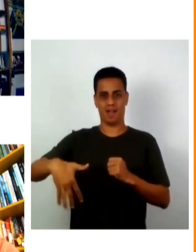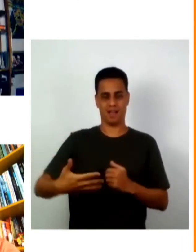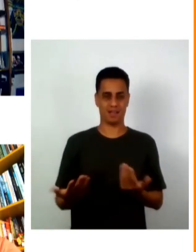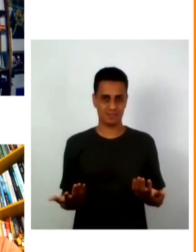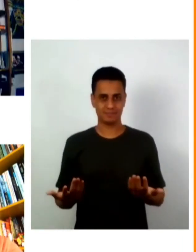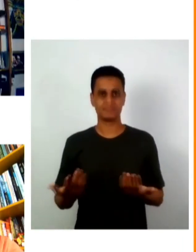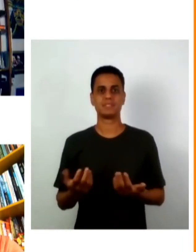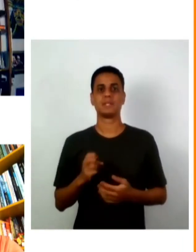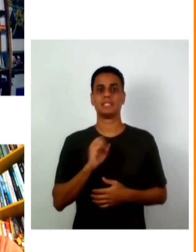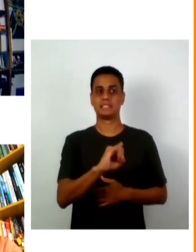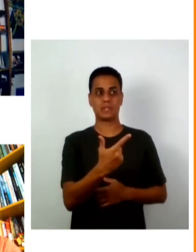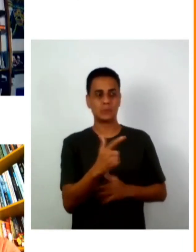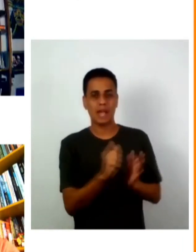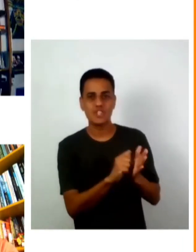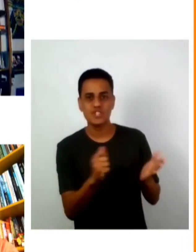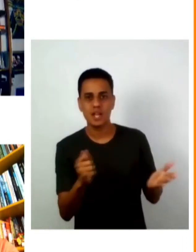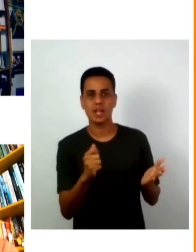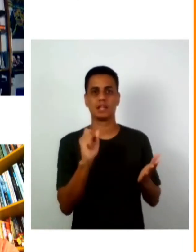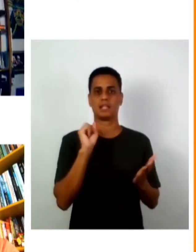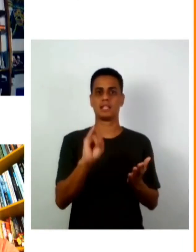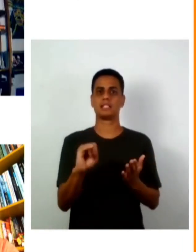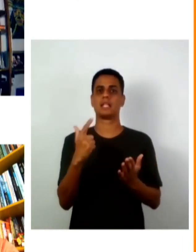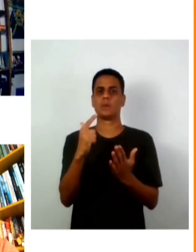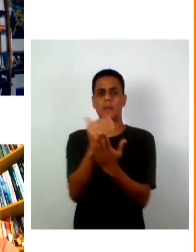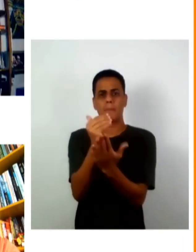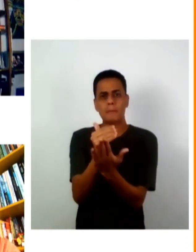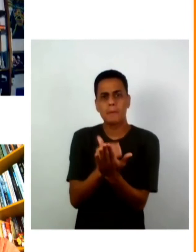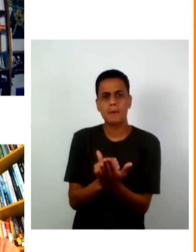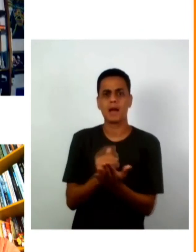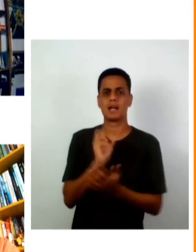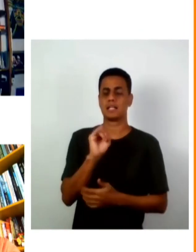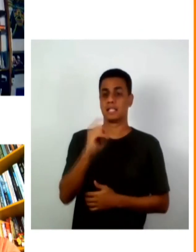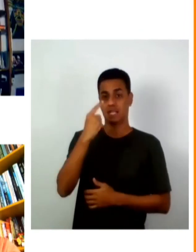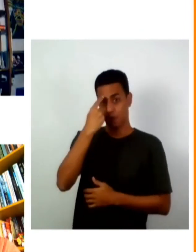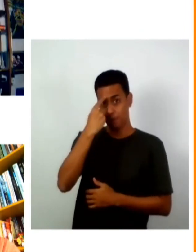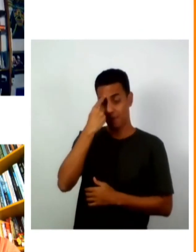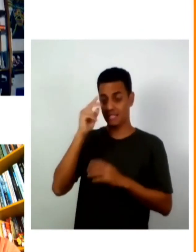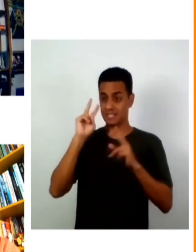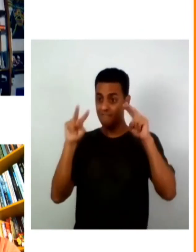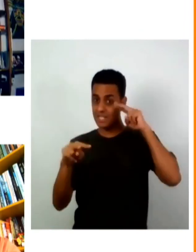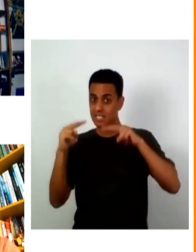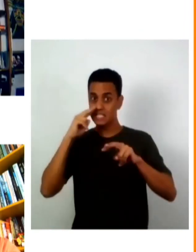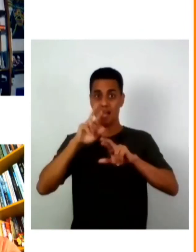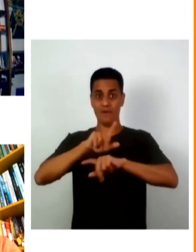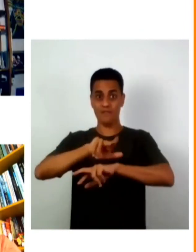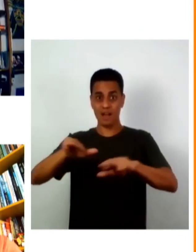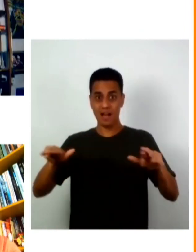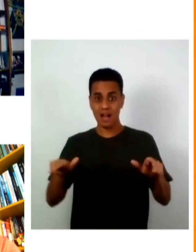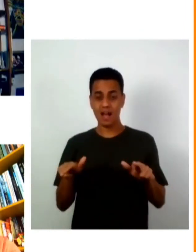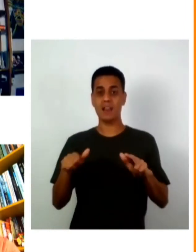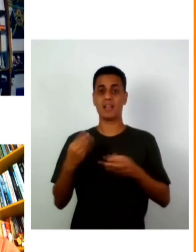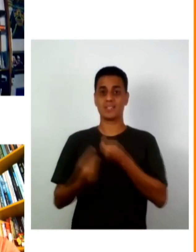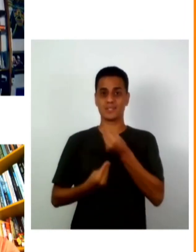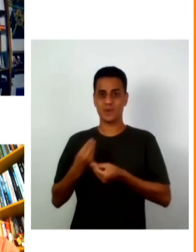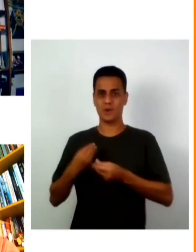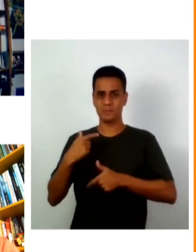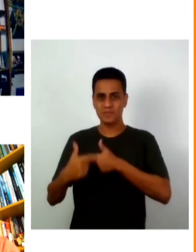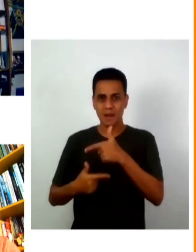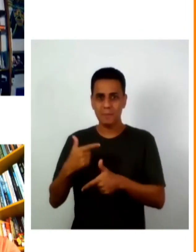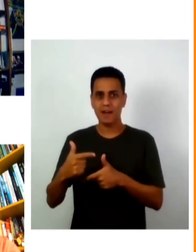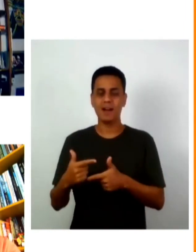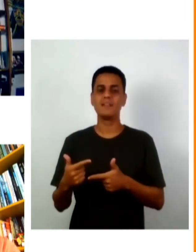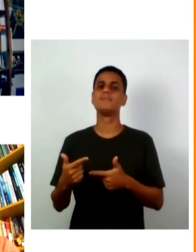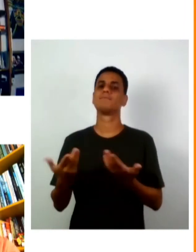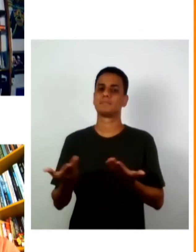nós não temos porque nós não temos agenda nem agremiações e porque não temos um pensamento diferente também diferentes formas de